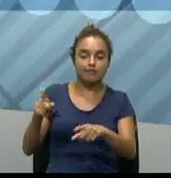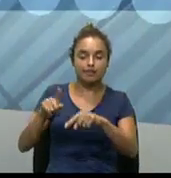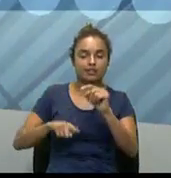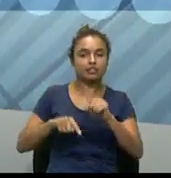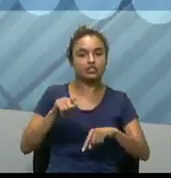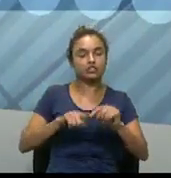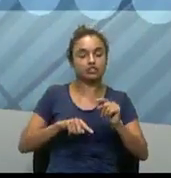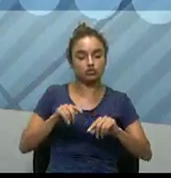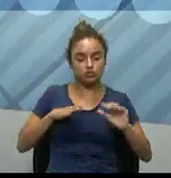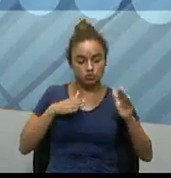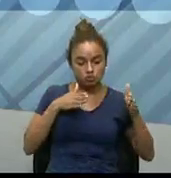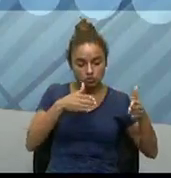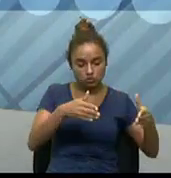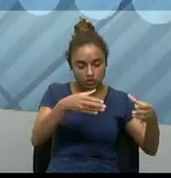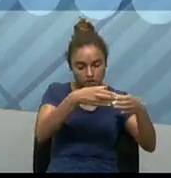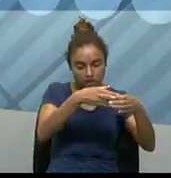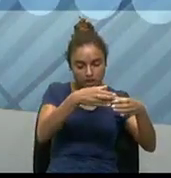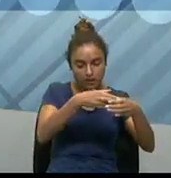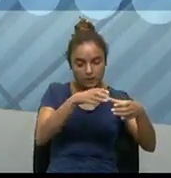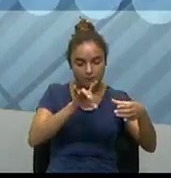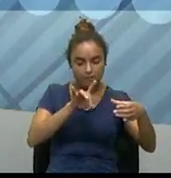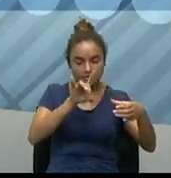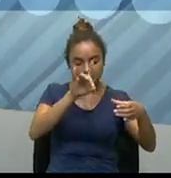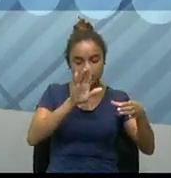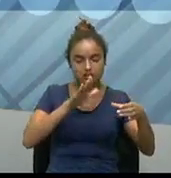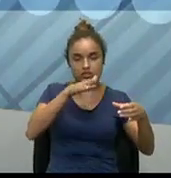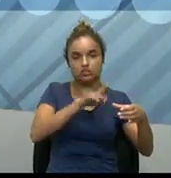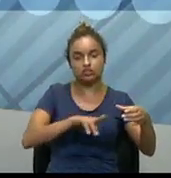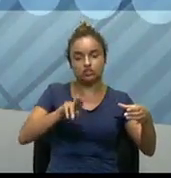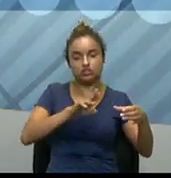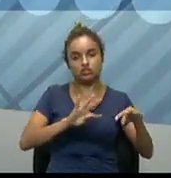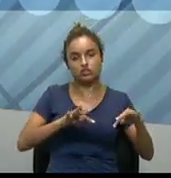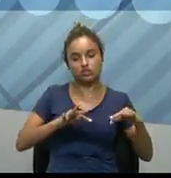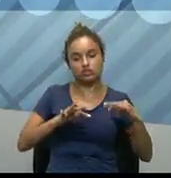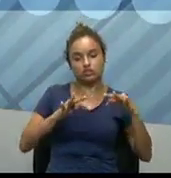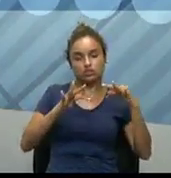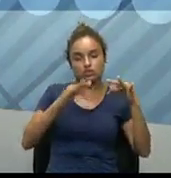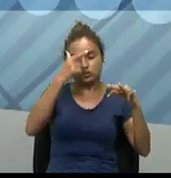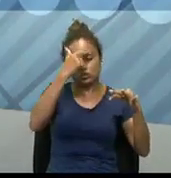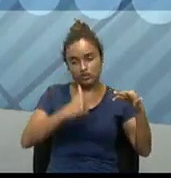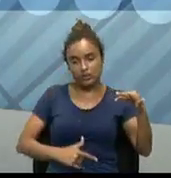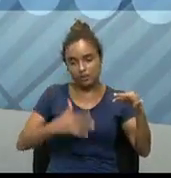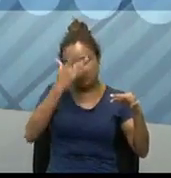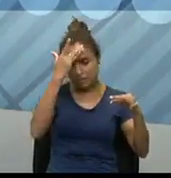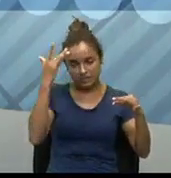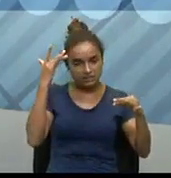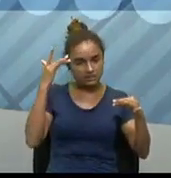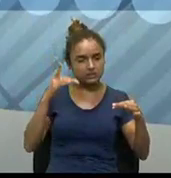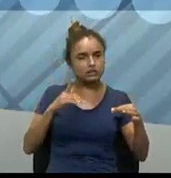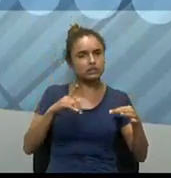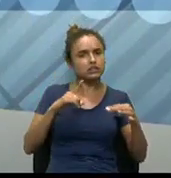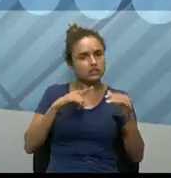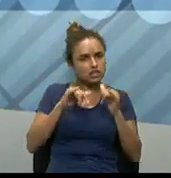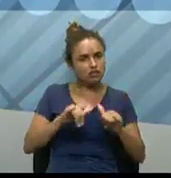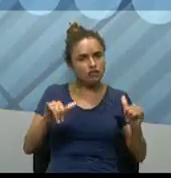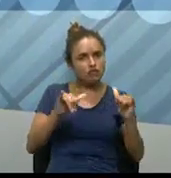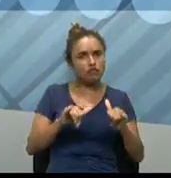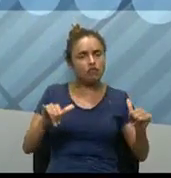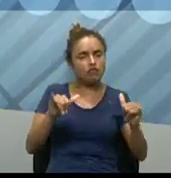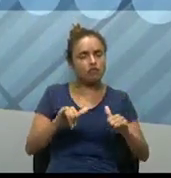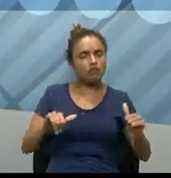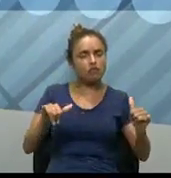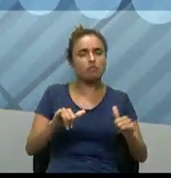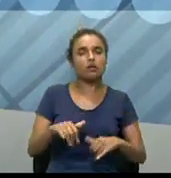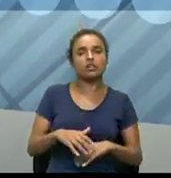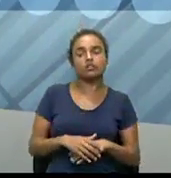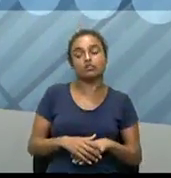a um público seleto, né? Que utilizam tecnologia, são pessoas bem formadas, tá? Então,